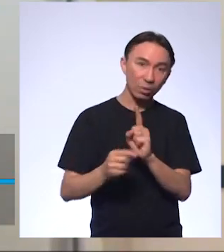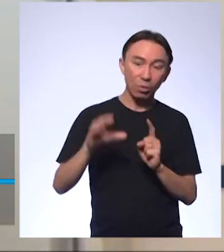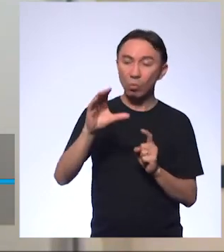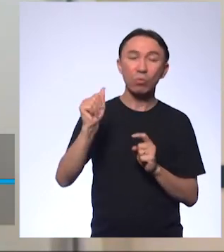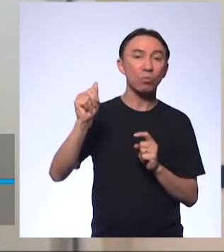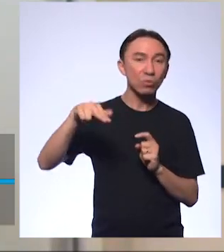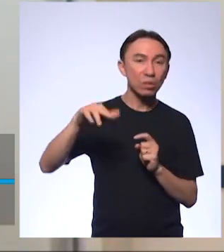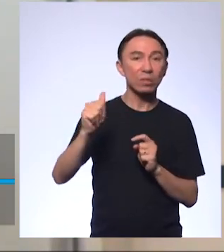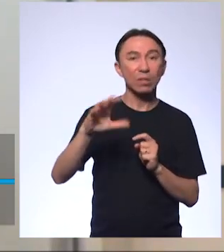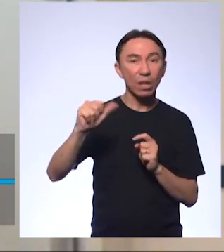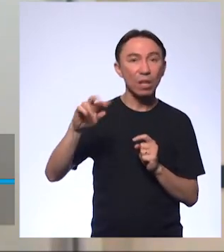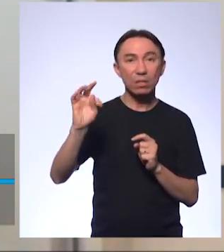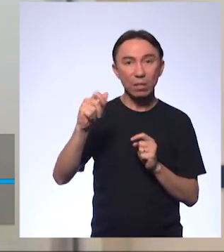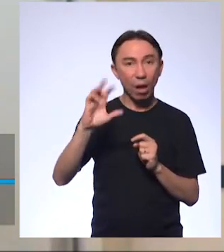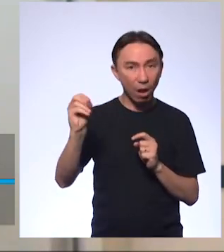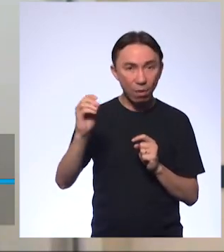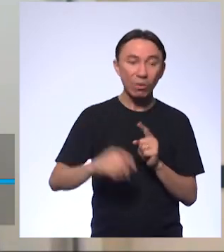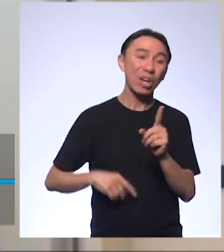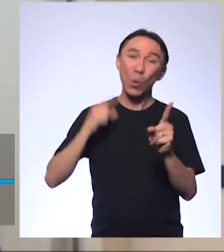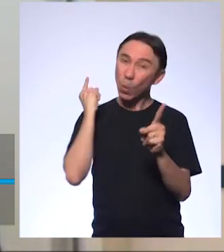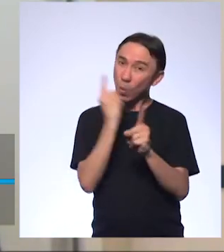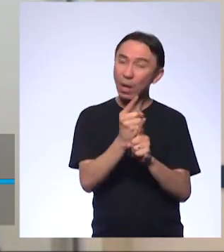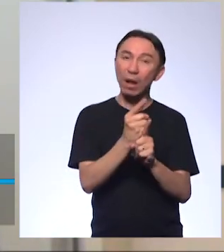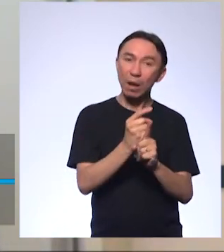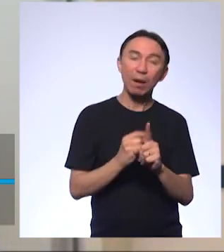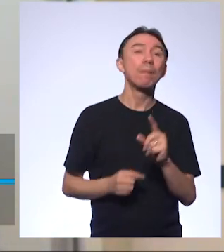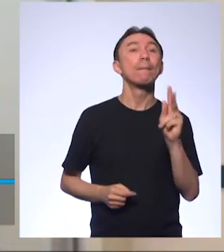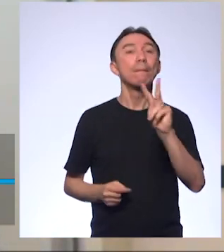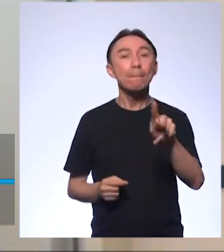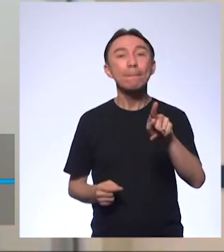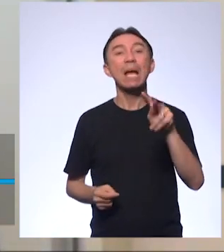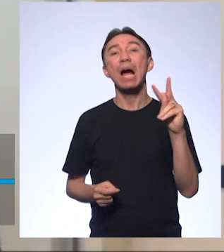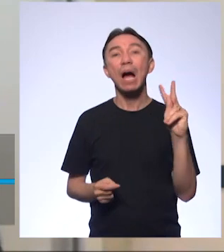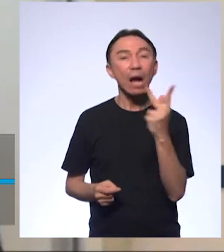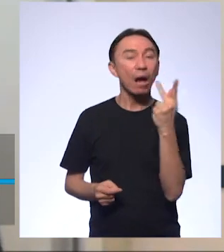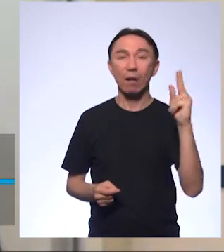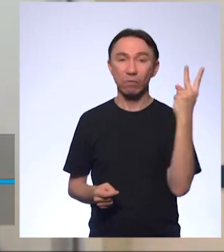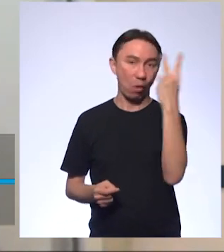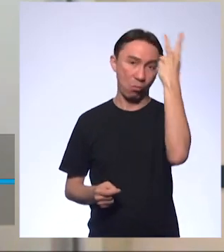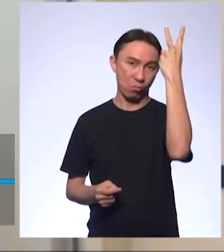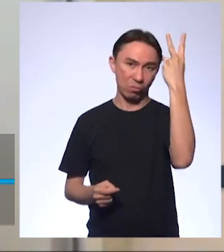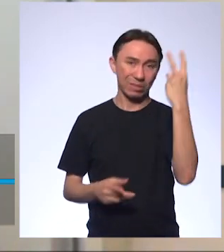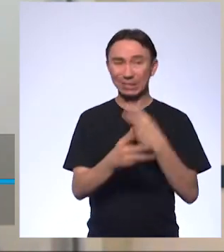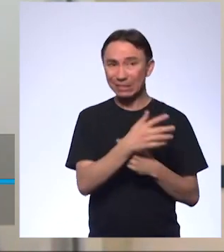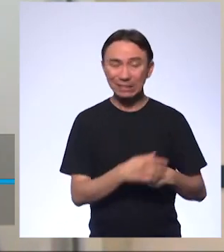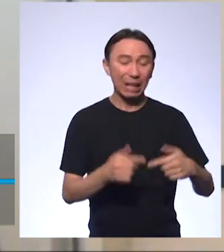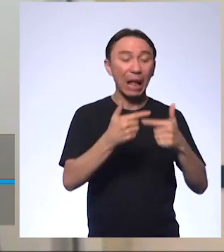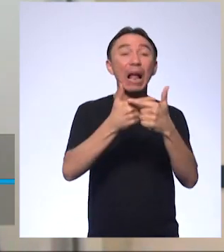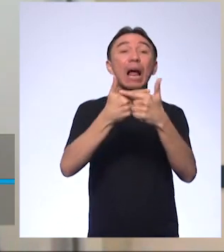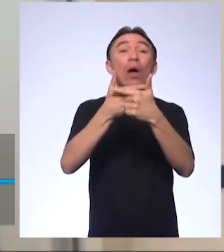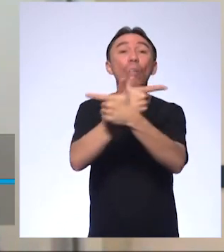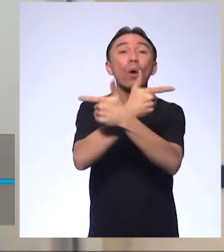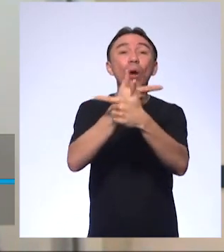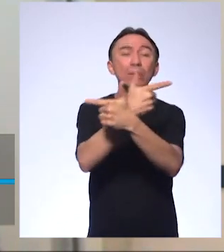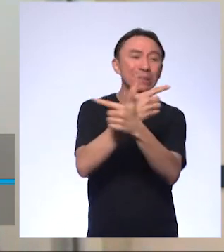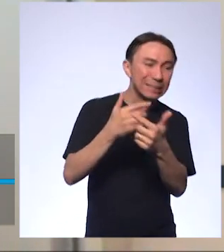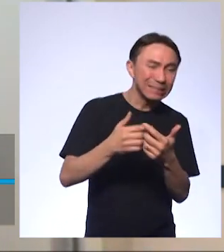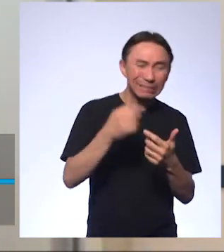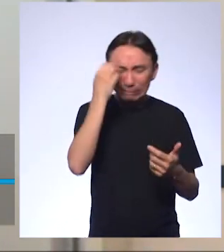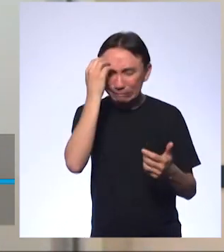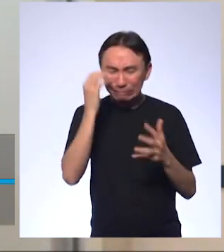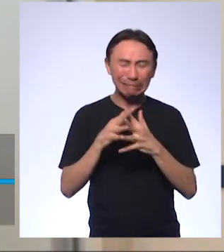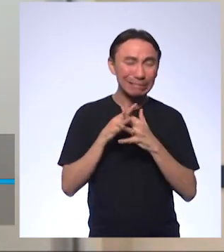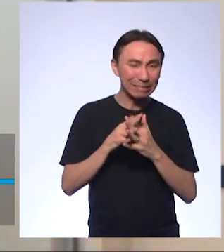do PH. Se houver dificuldade de entender essa equaçãozinha, não fiquem preocupados, porque nós vamos usar valores